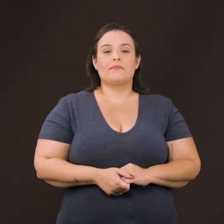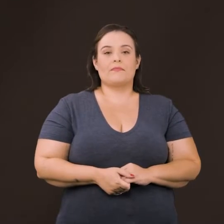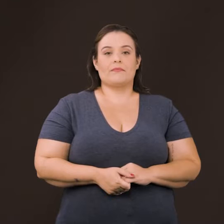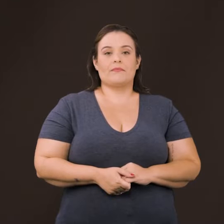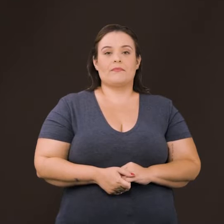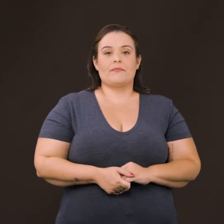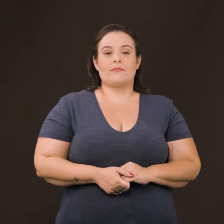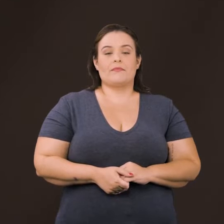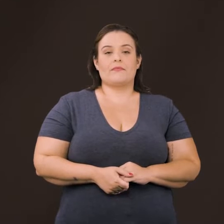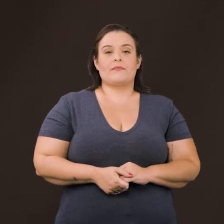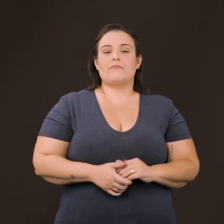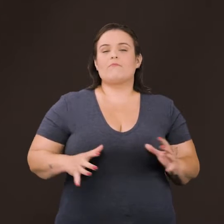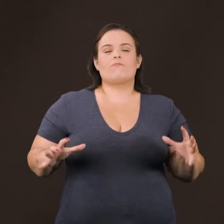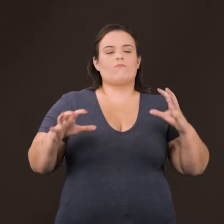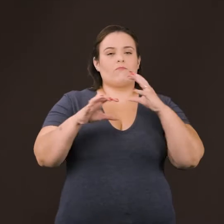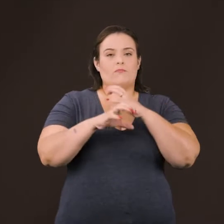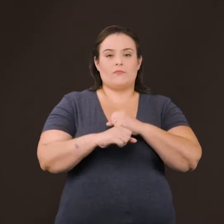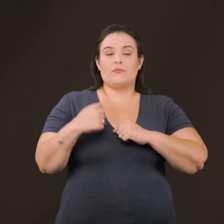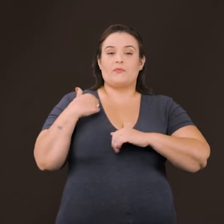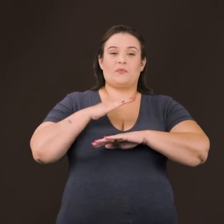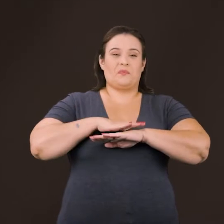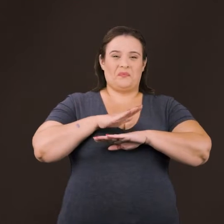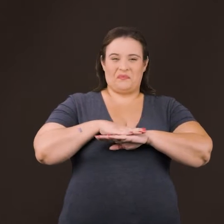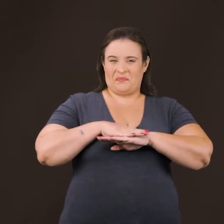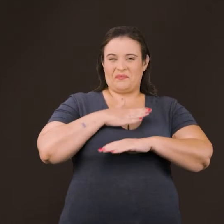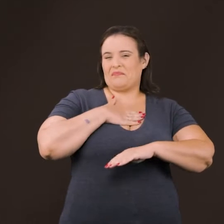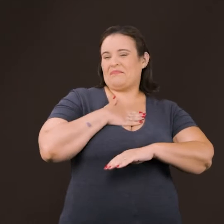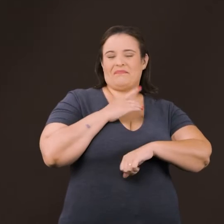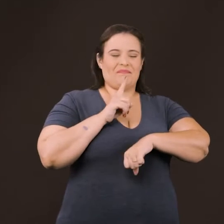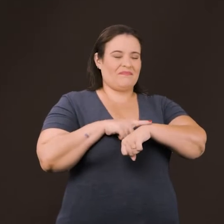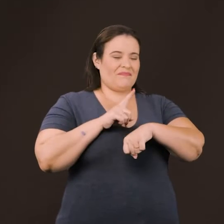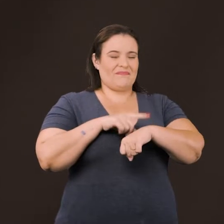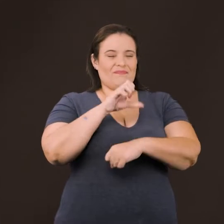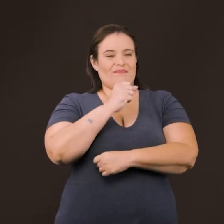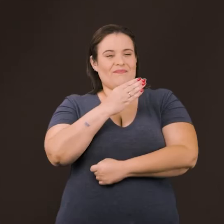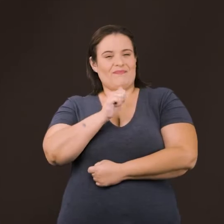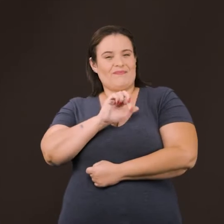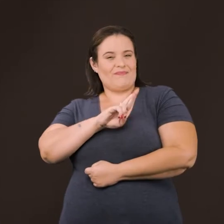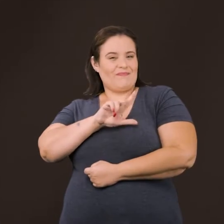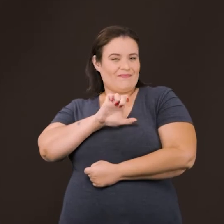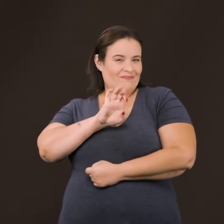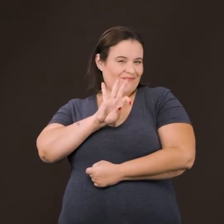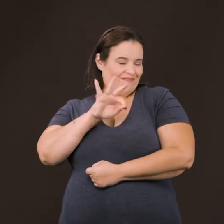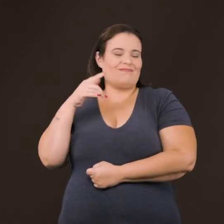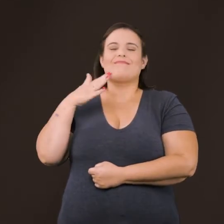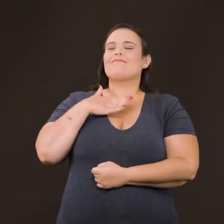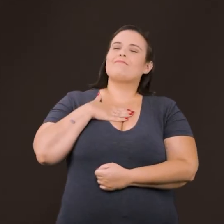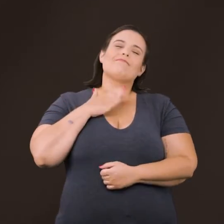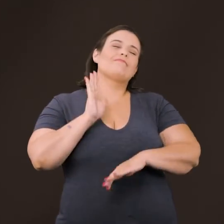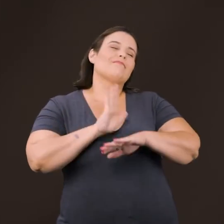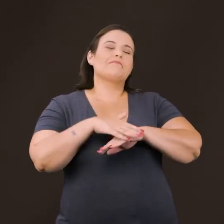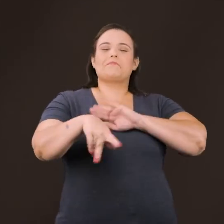E juntando tudo, num determinado momento, eu fiz o meu momento Scarlett O'Hara, de que vou construir o meu